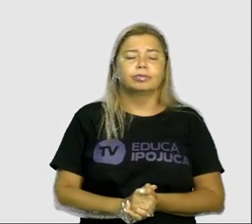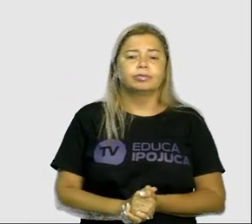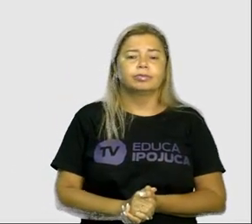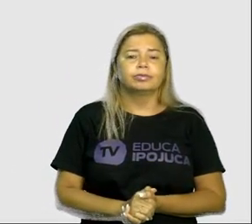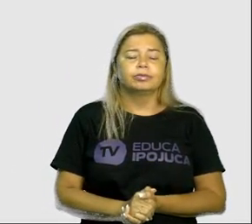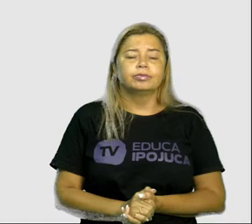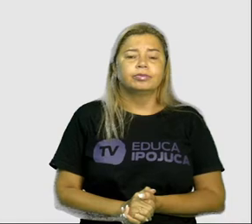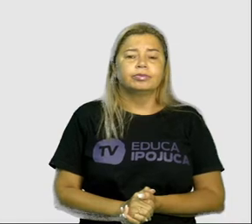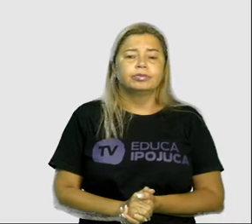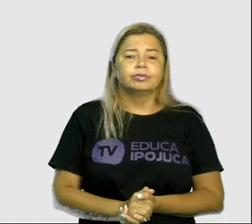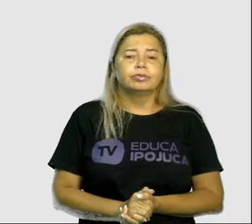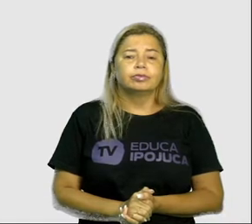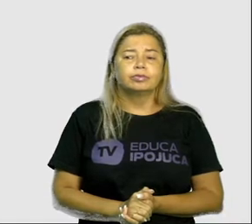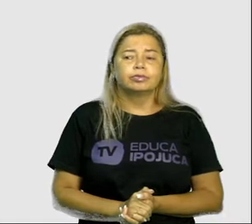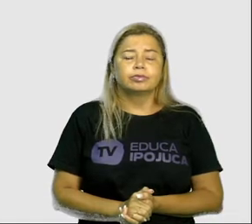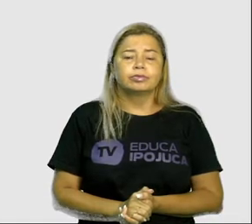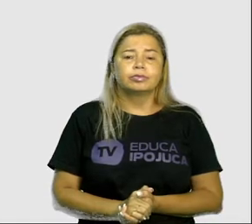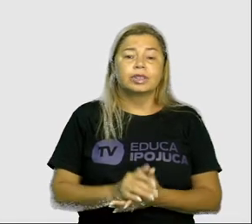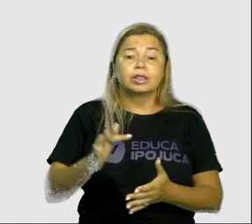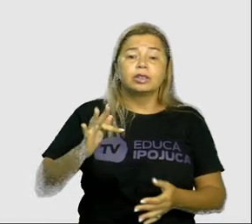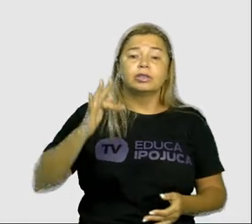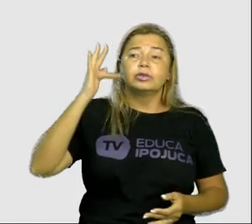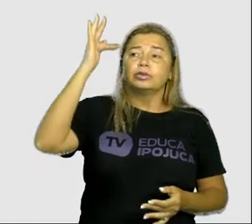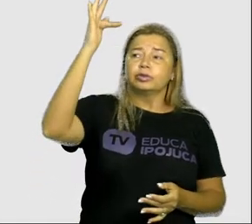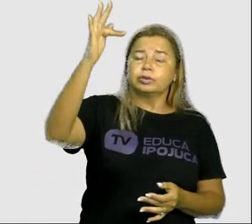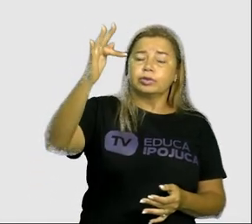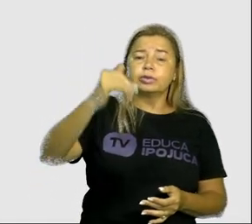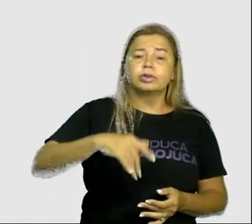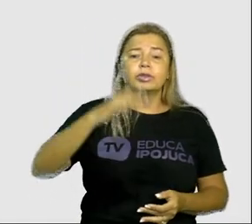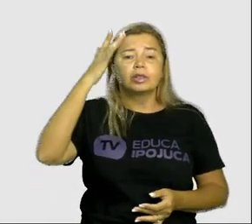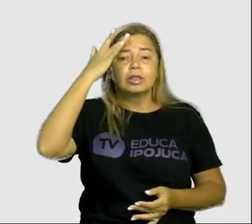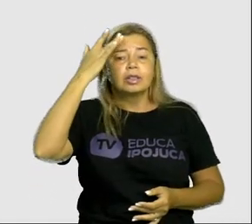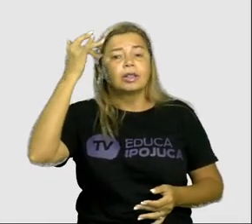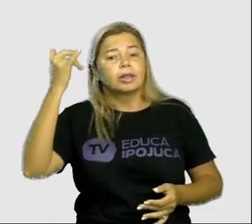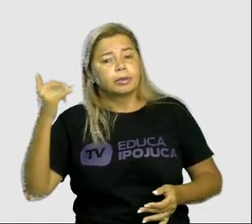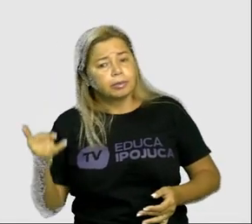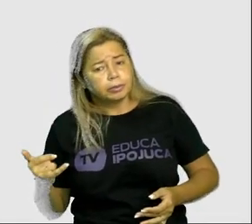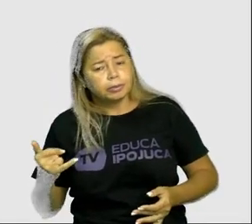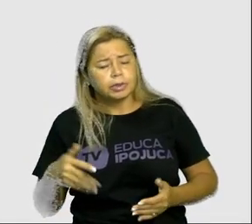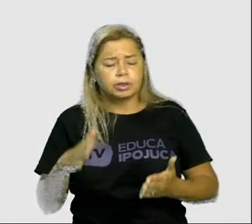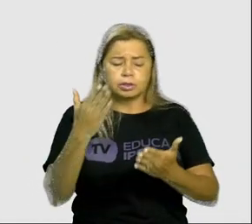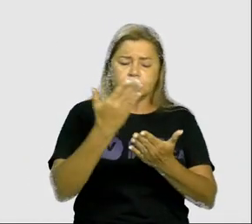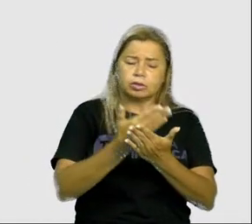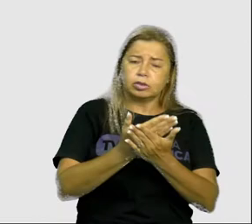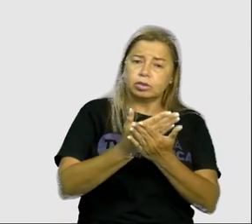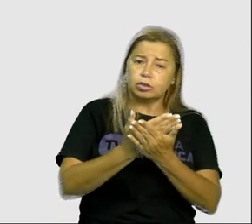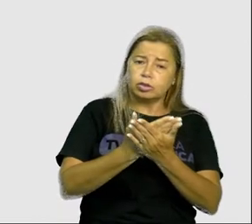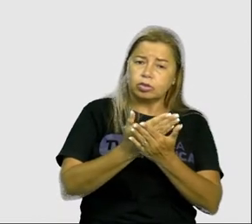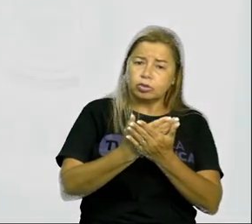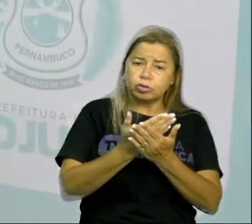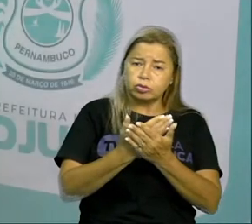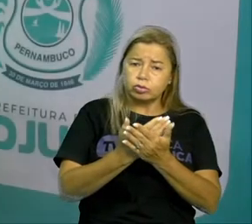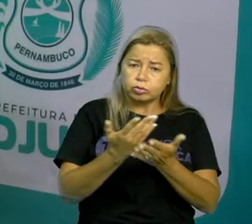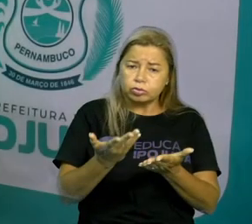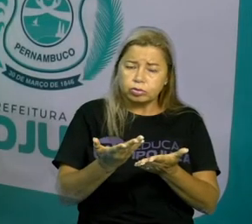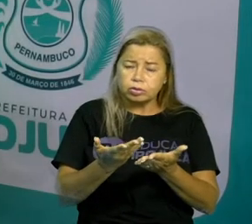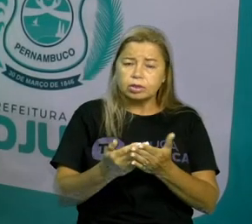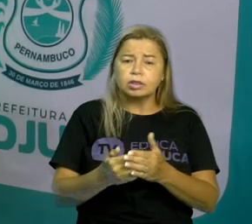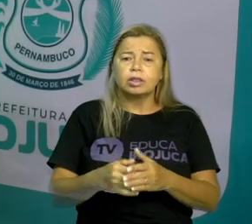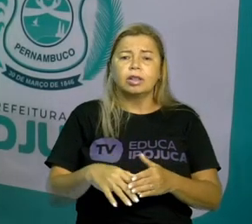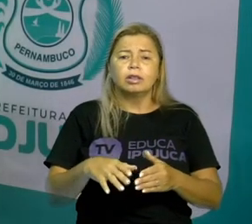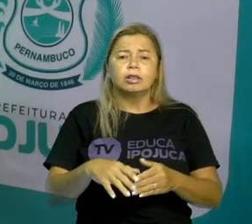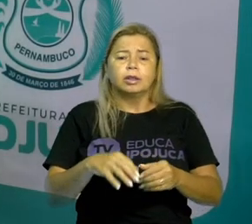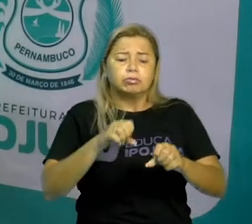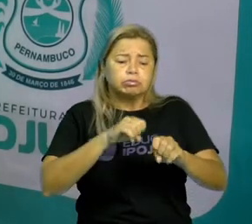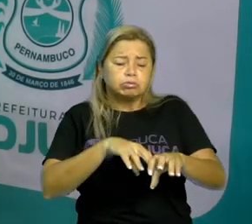Passado E o futuro? Amanhã Estudarei no centro de estudo Amanhã Amanhã ainda vai